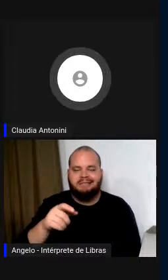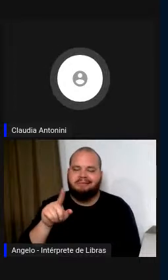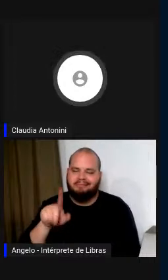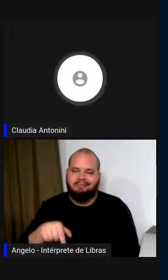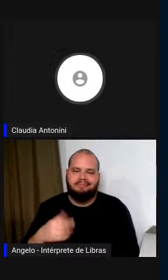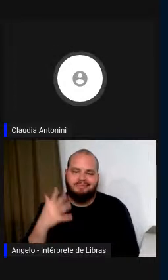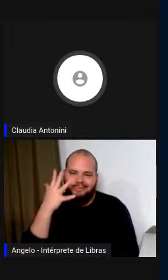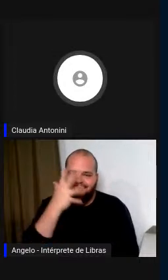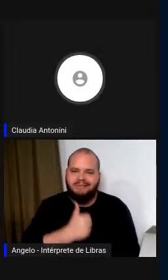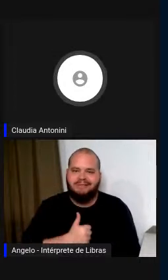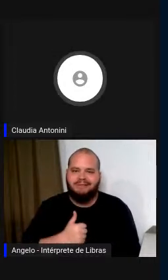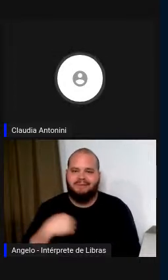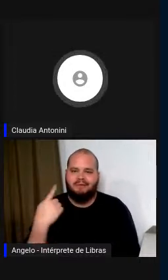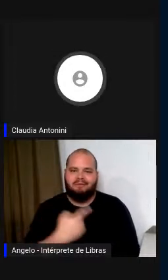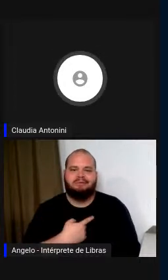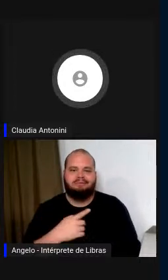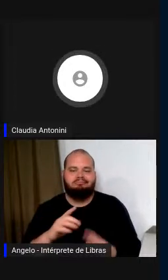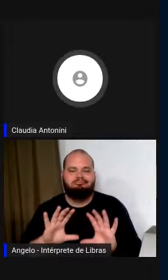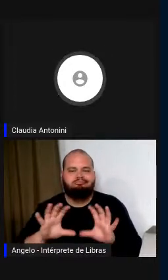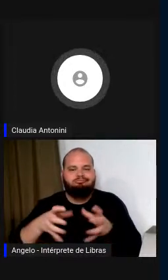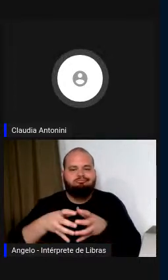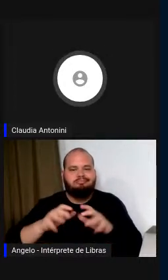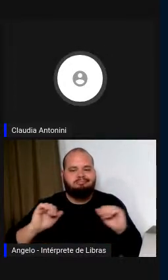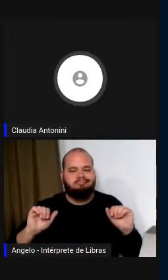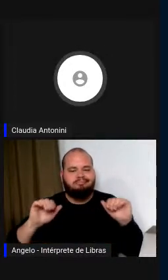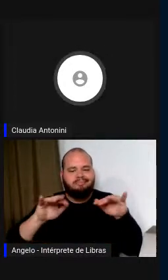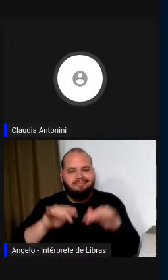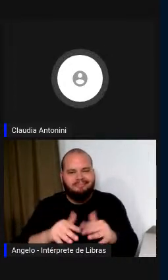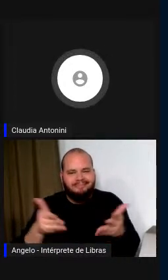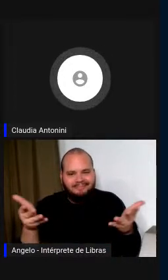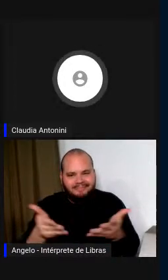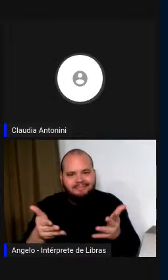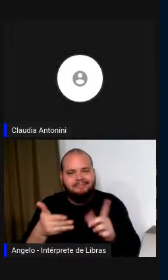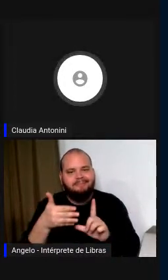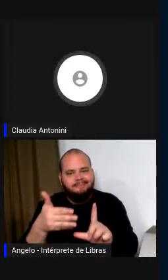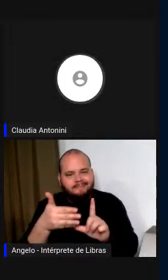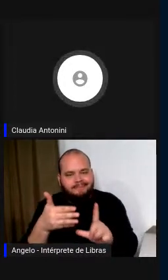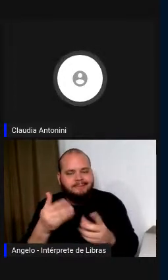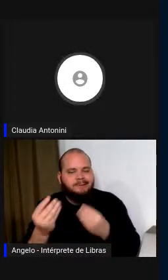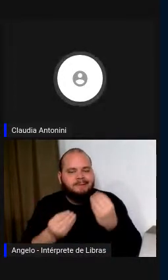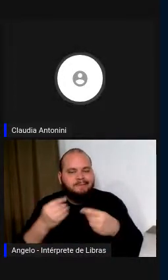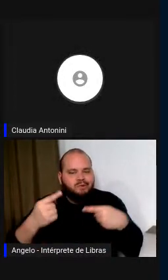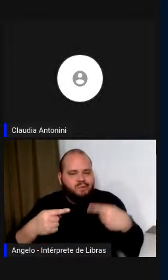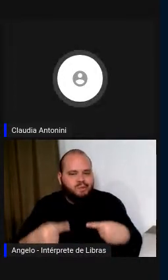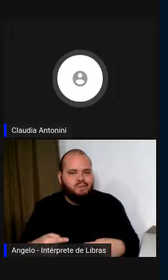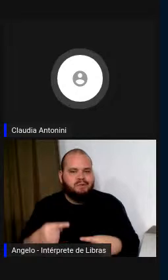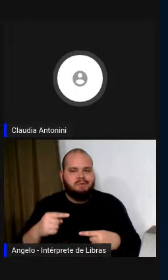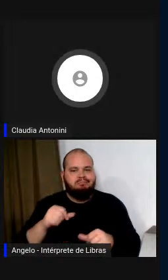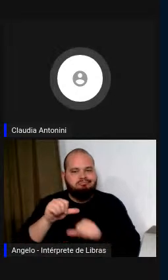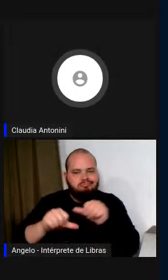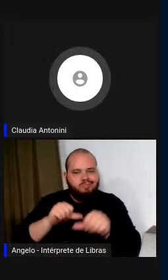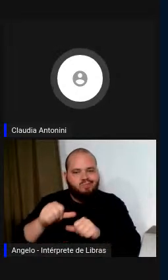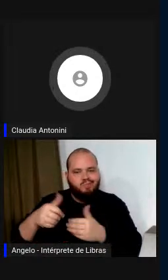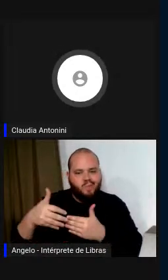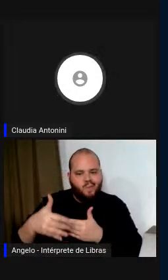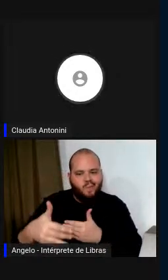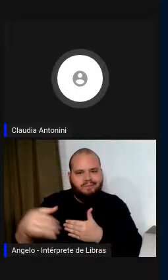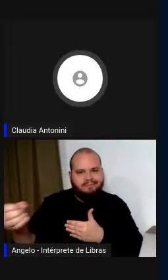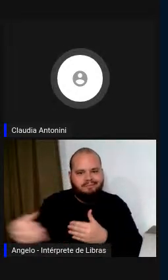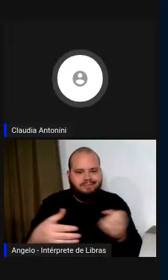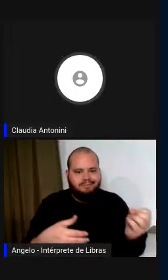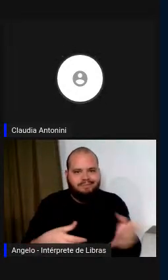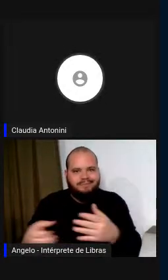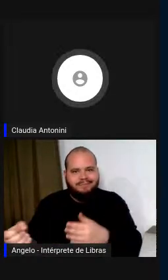bonito nos reunirmos aqui para discutir as mudanças, a inovação que tocam e tocarão o mundo da